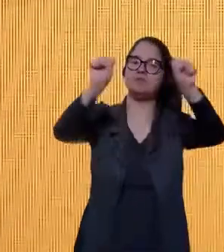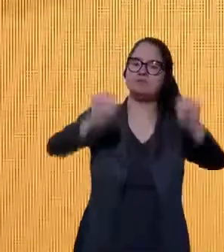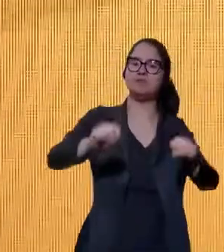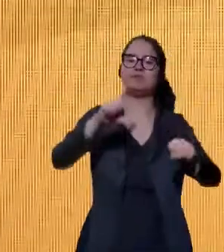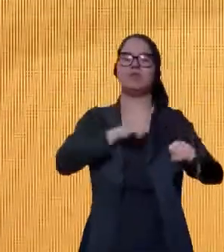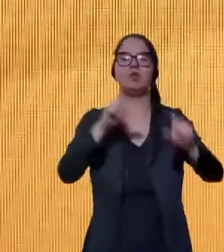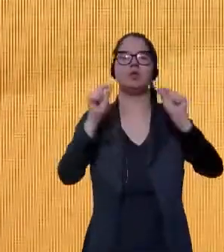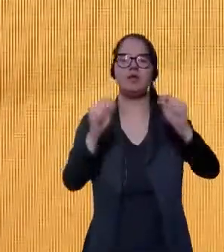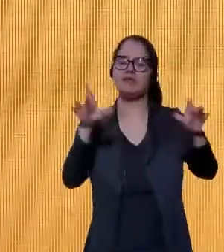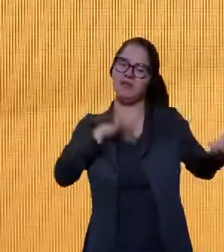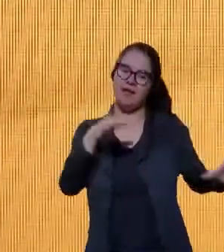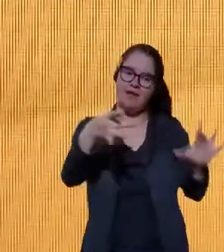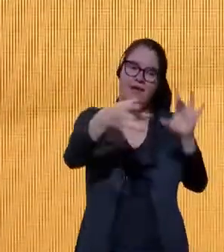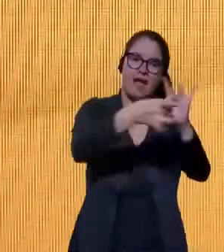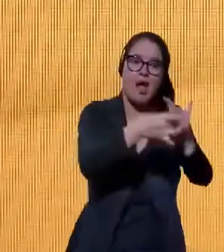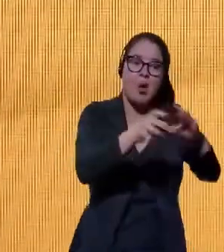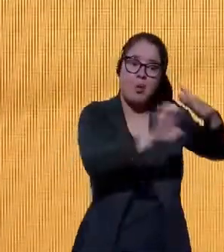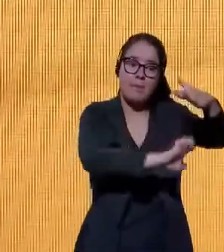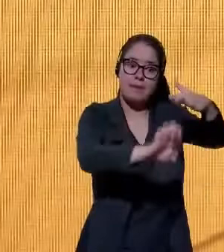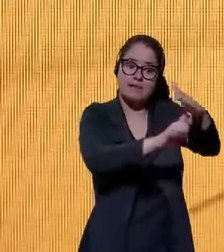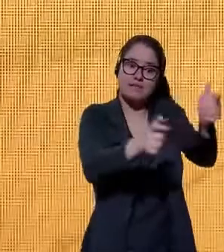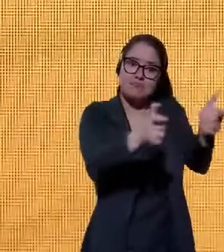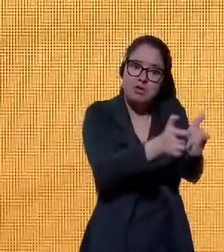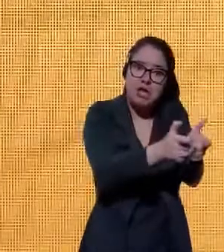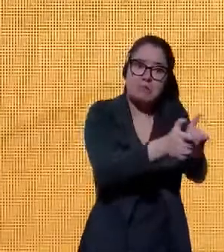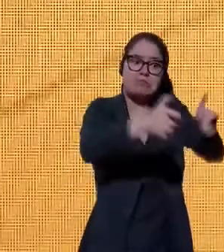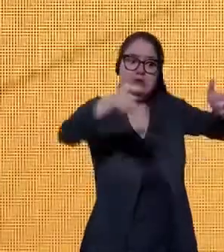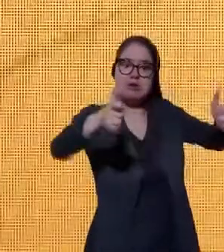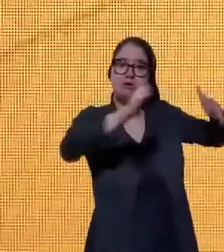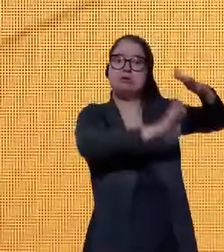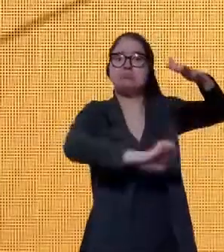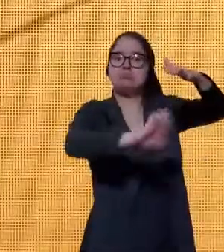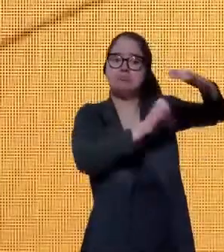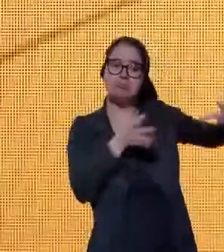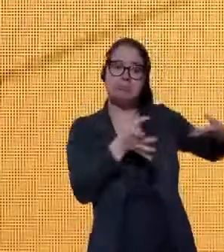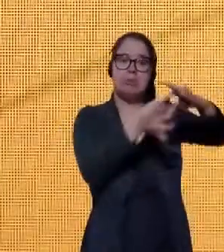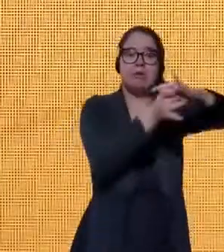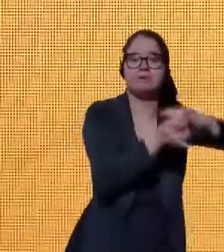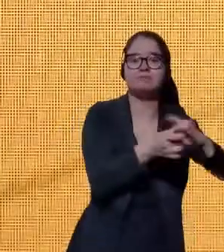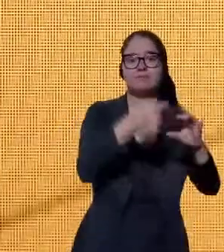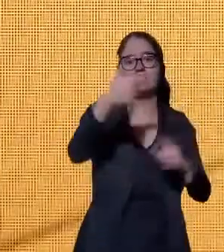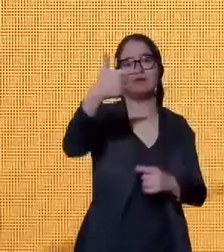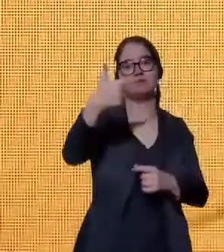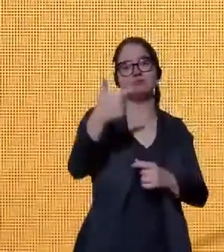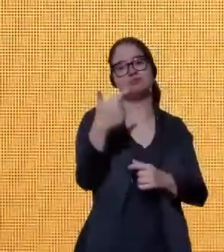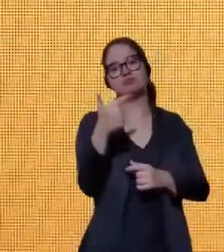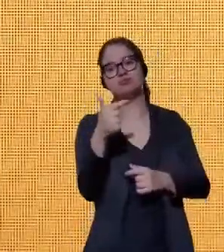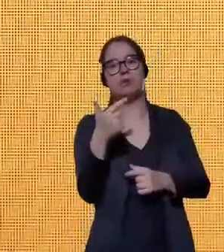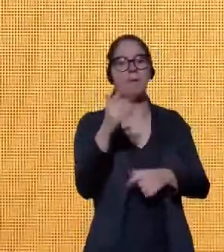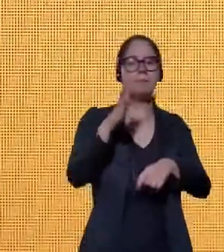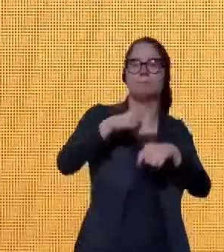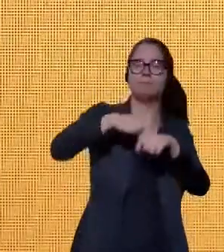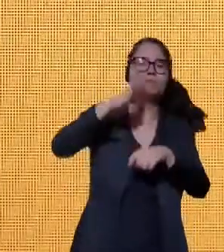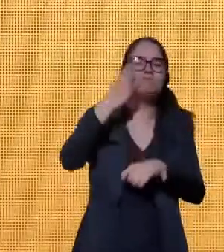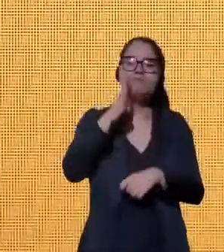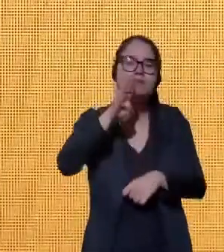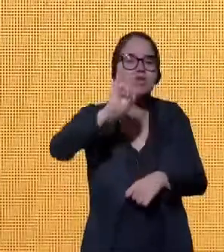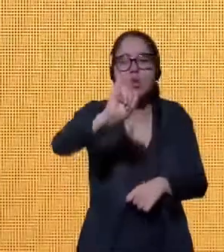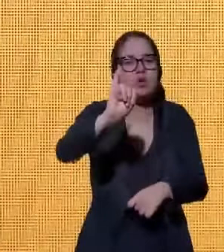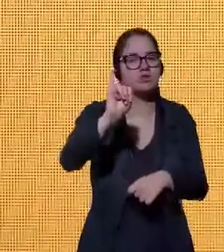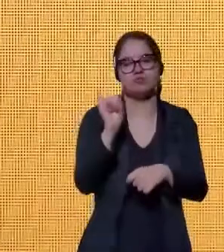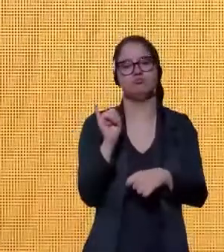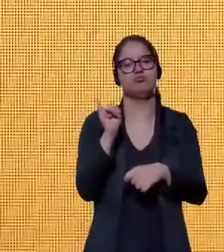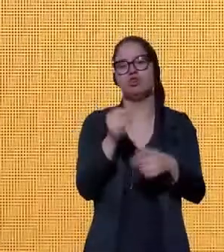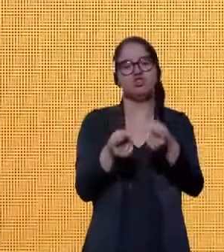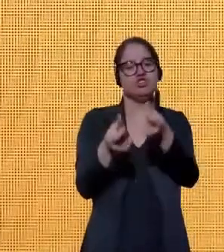as micro, pequenas e médias empresas, chegando a 237,4 bilhões de crédito para o